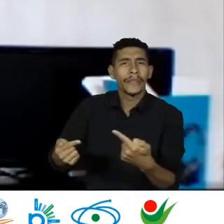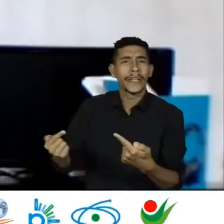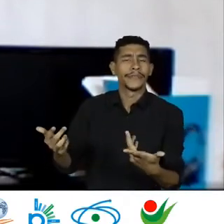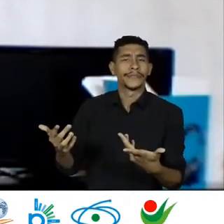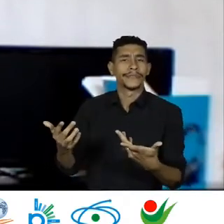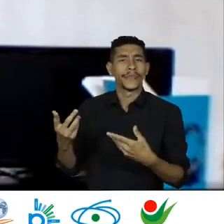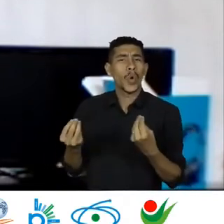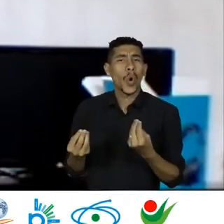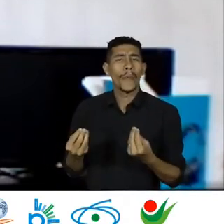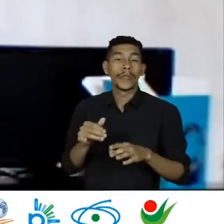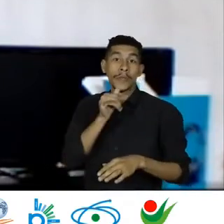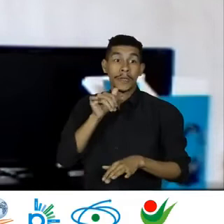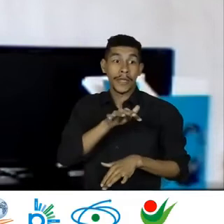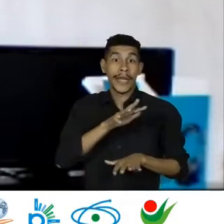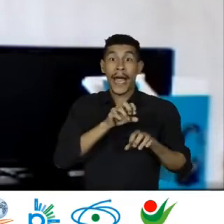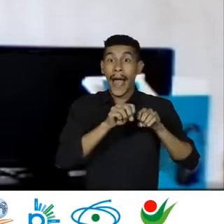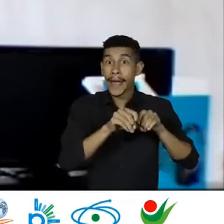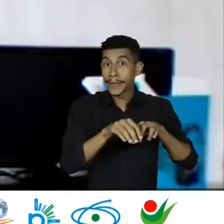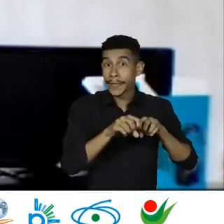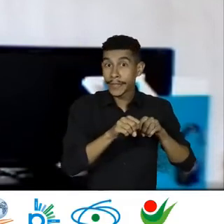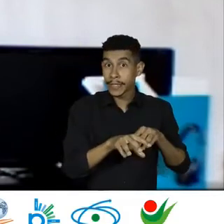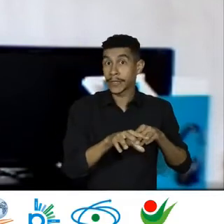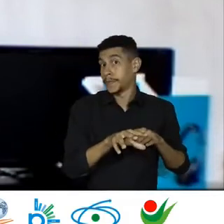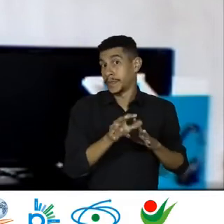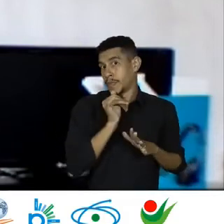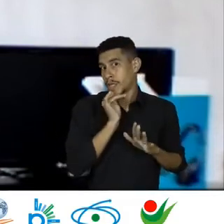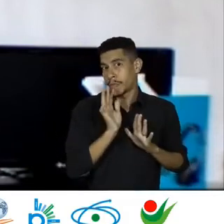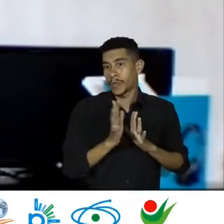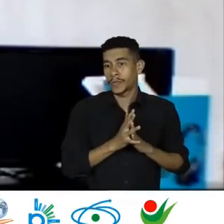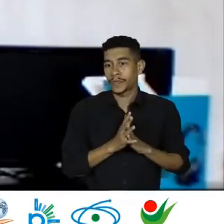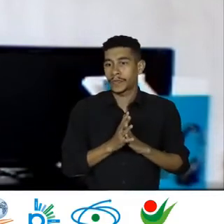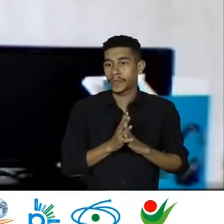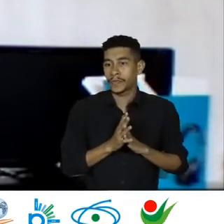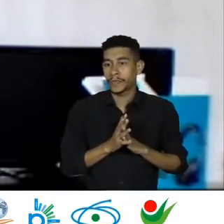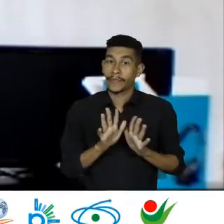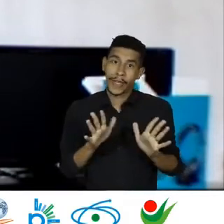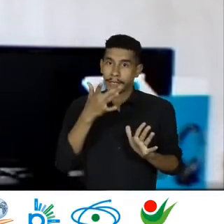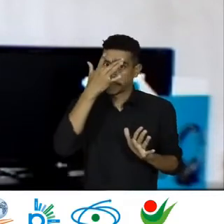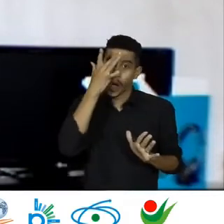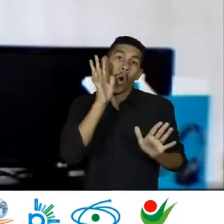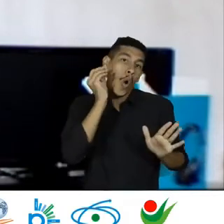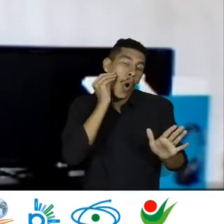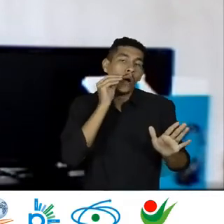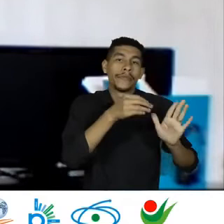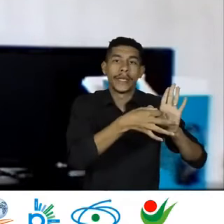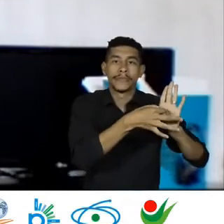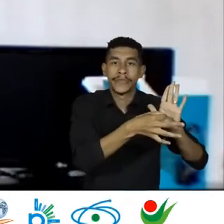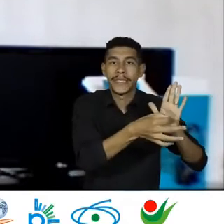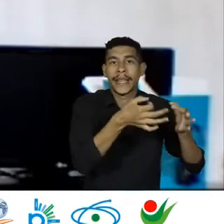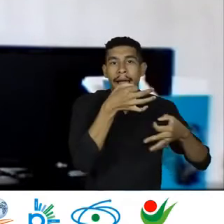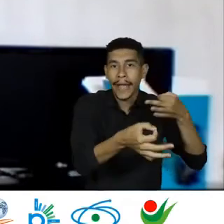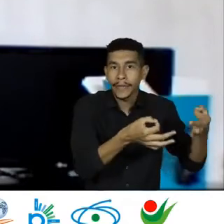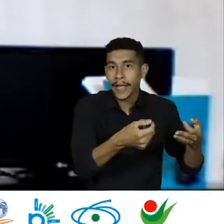se dizer Assim na questão Da educação Que pelo menos Os relatos Que eu conheço Aqui de Santa Maria Que é uma cidade Do interior